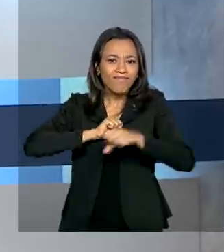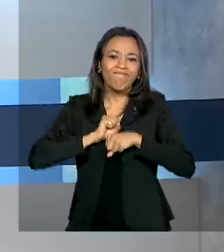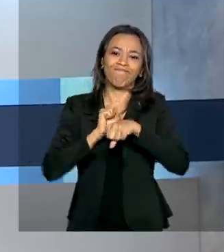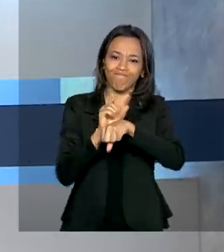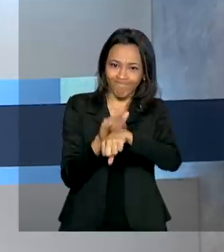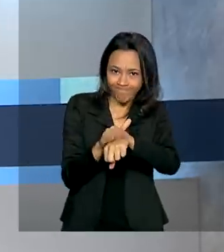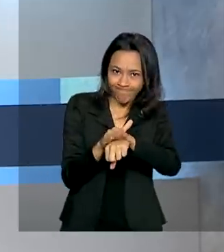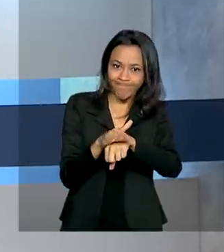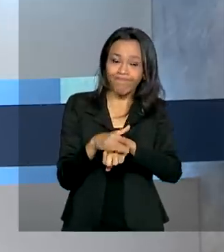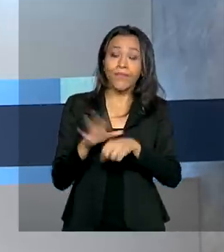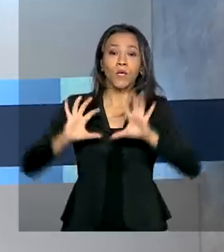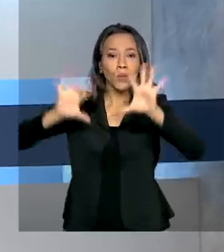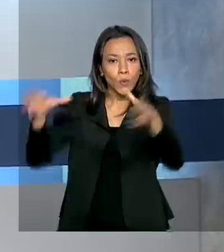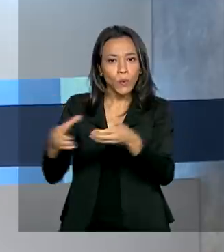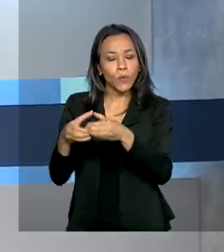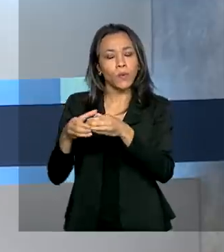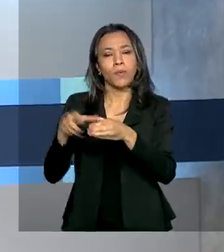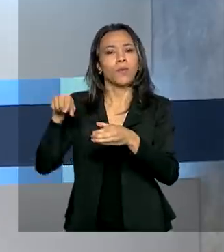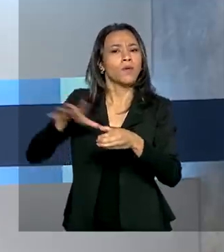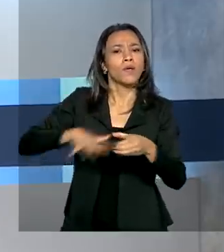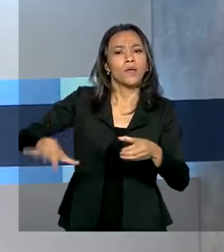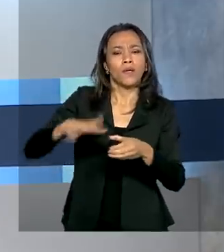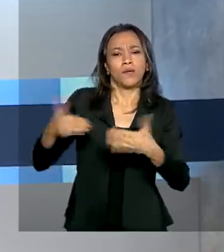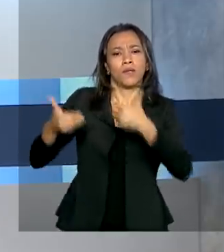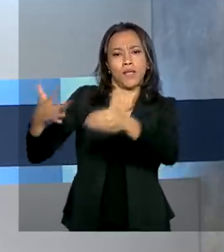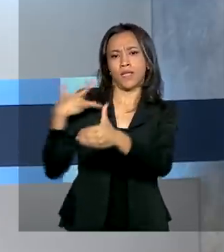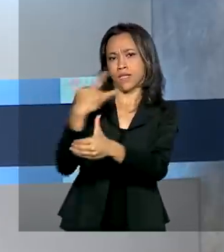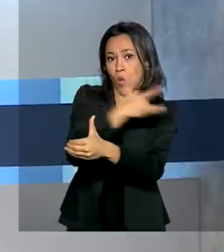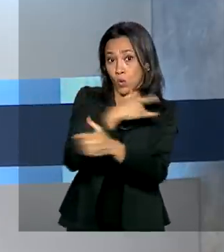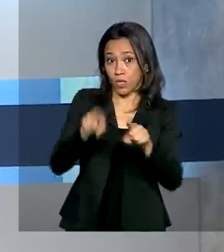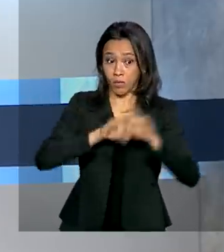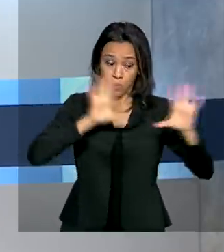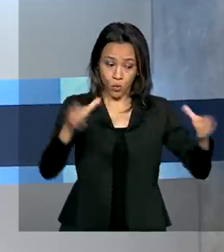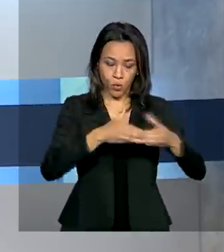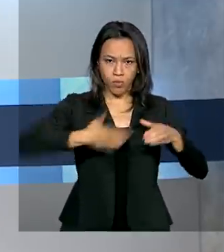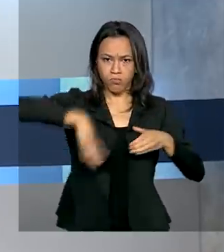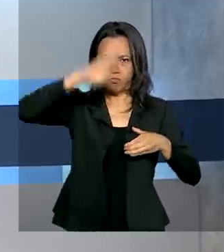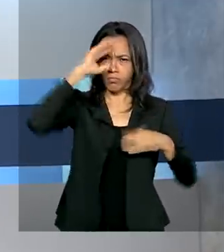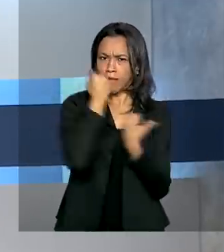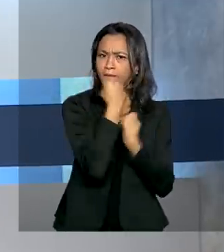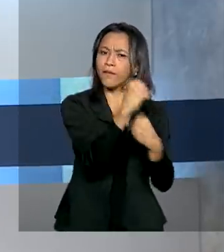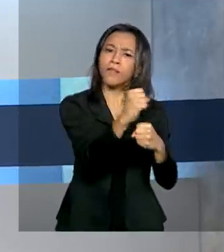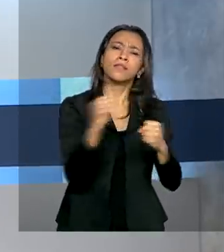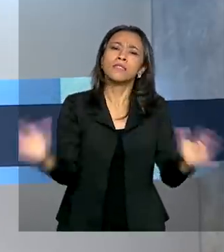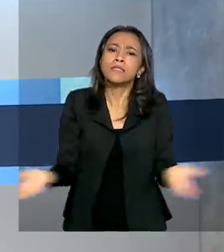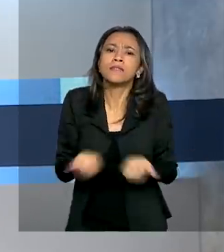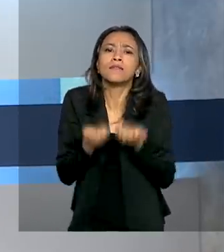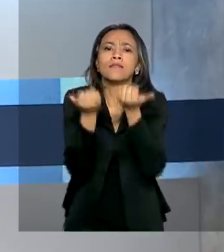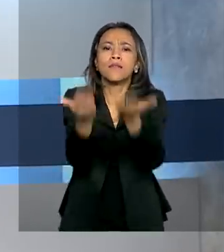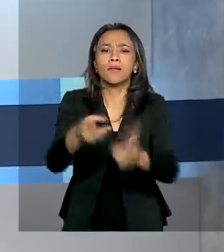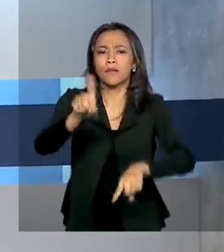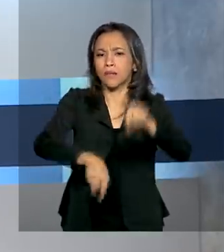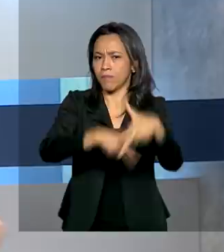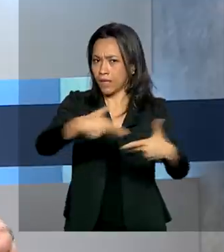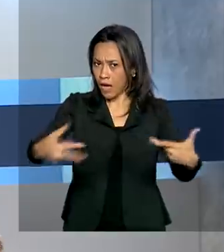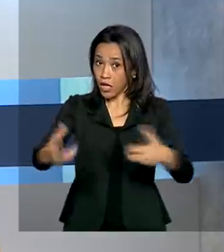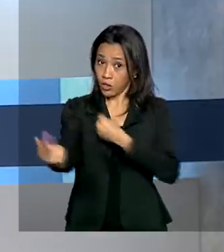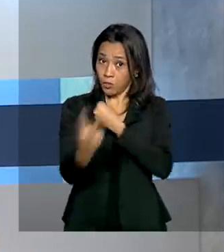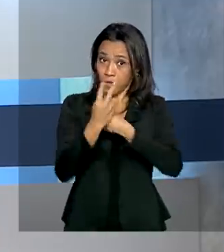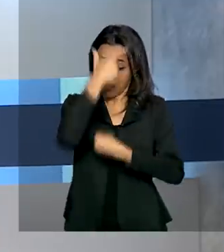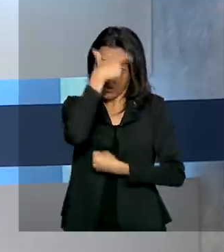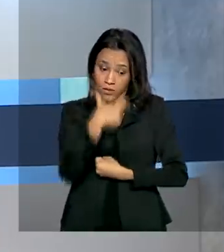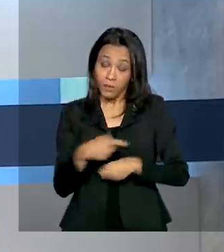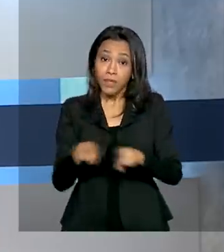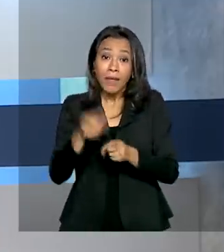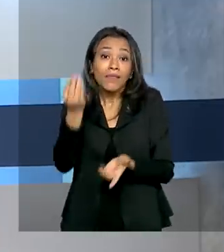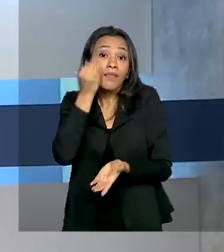Equipes do Ministério da Saúde e do Ministério da Defesa estão entregando equipamentos de proteção individual e testes para diagnosticar